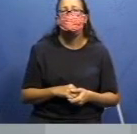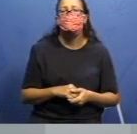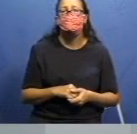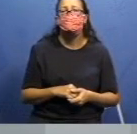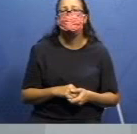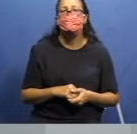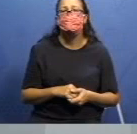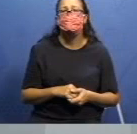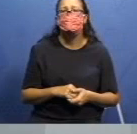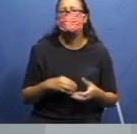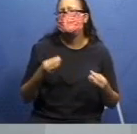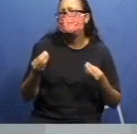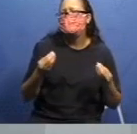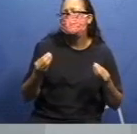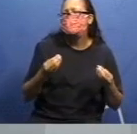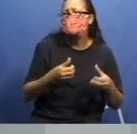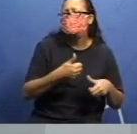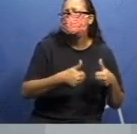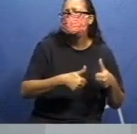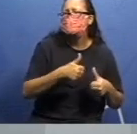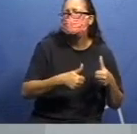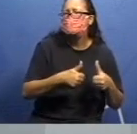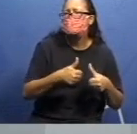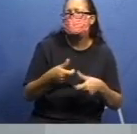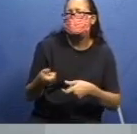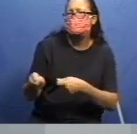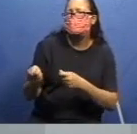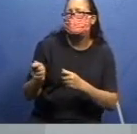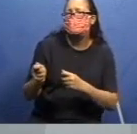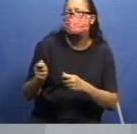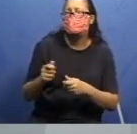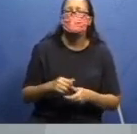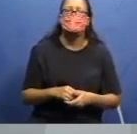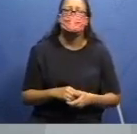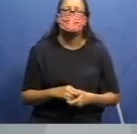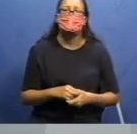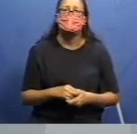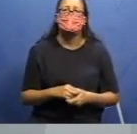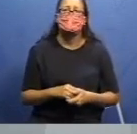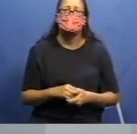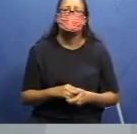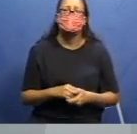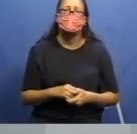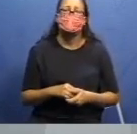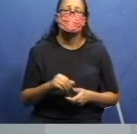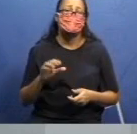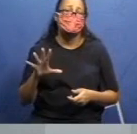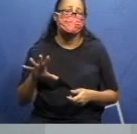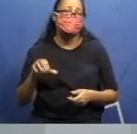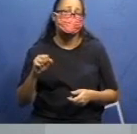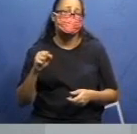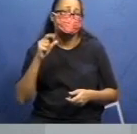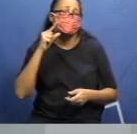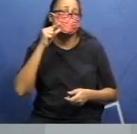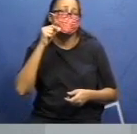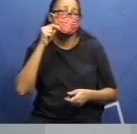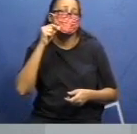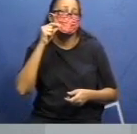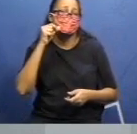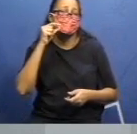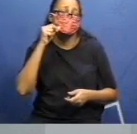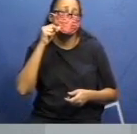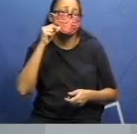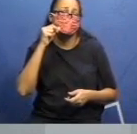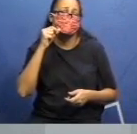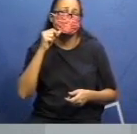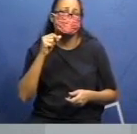E como que a gente vai jogar esse jogo da pescaria de tampinhas? Eu vou pegar, então, aqueles dois galhinhos, aqueles dois lápis, aquelas duas